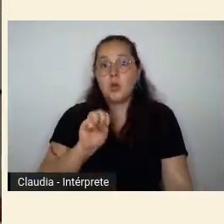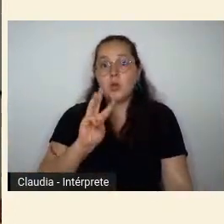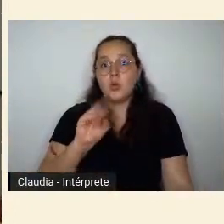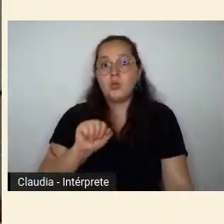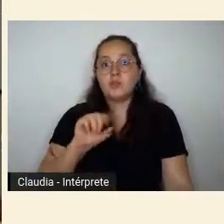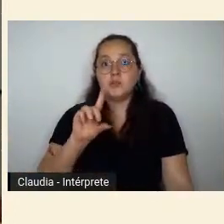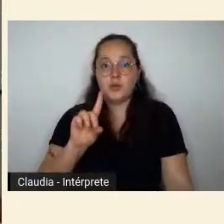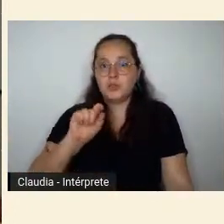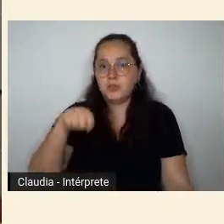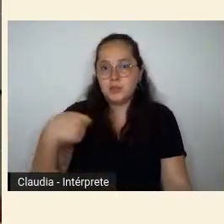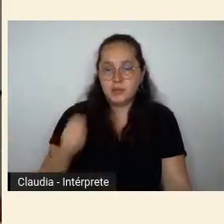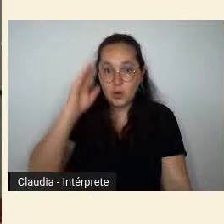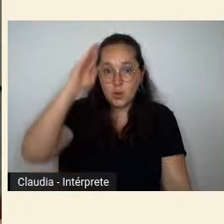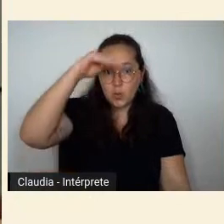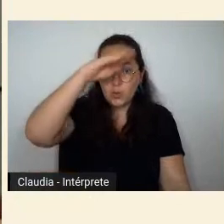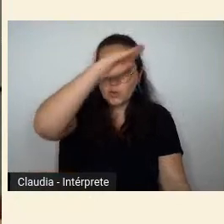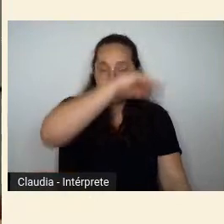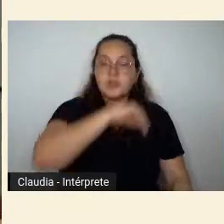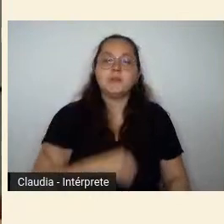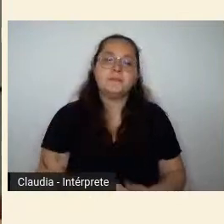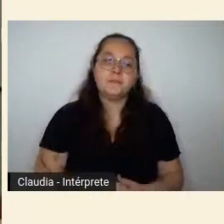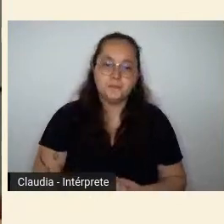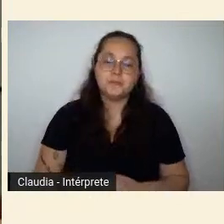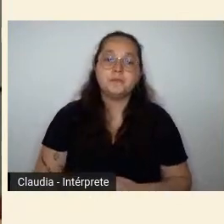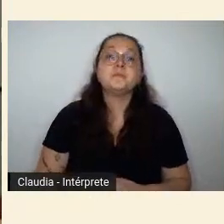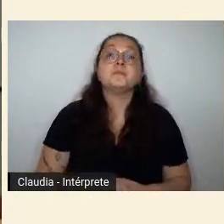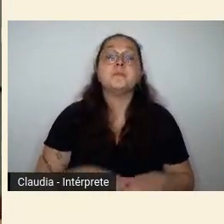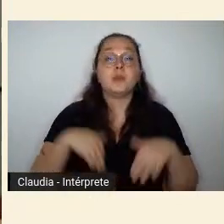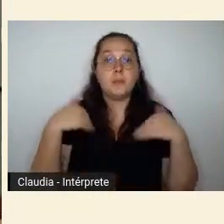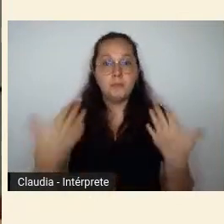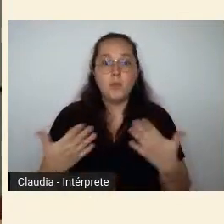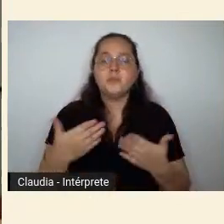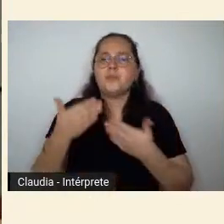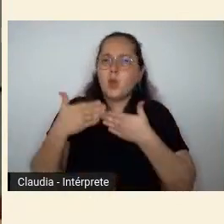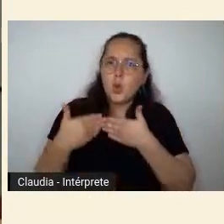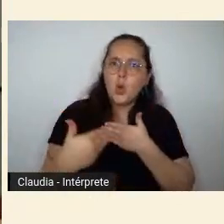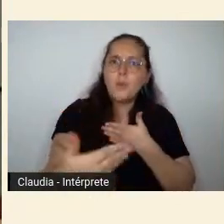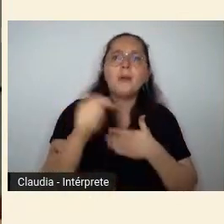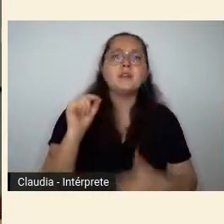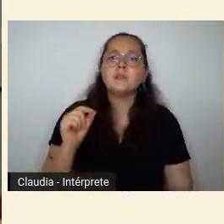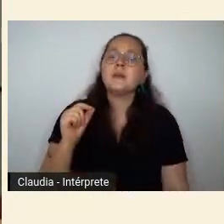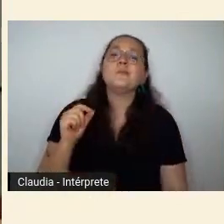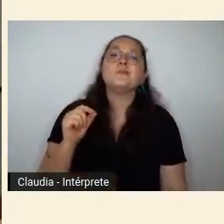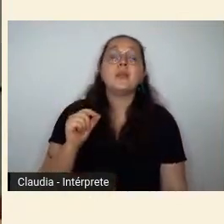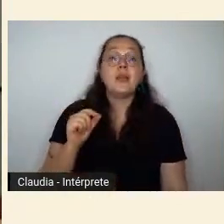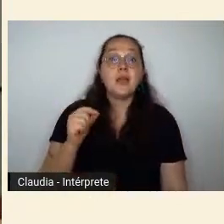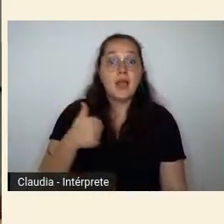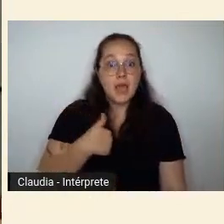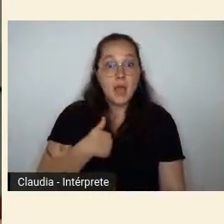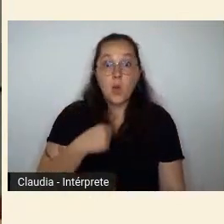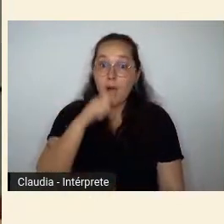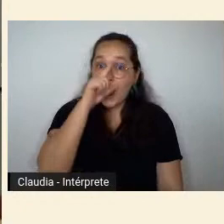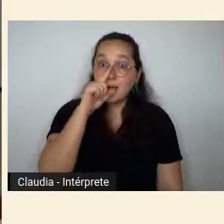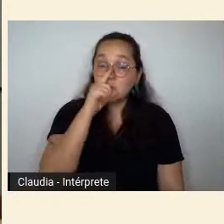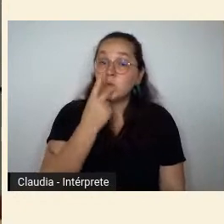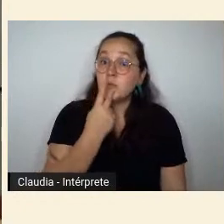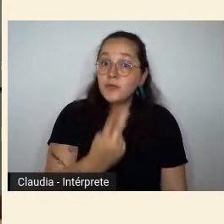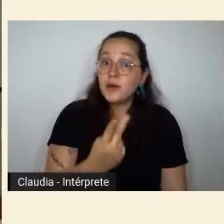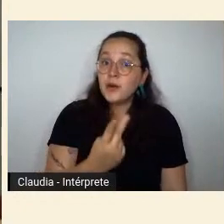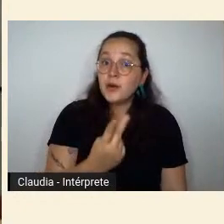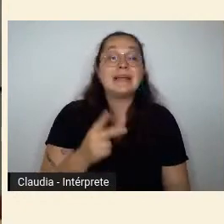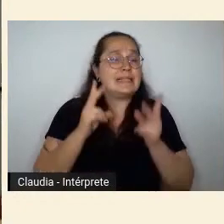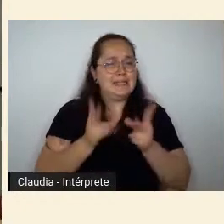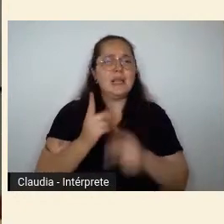durante a longa construção dessa narrativa dessa efeméride arrisco a dizer que a dimensão nacional sempre esteve presente